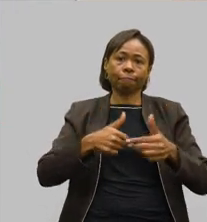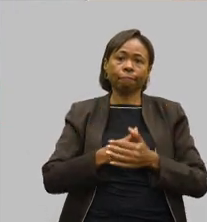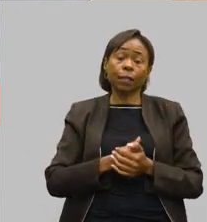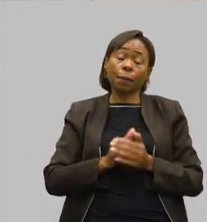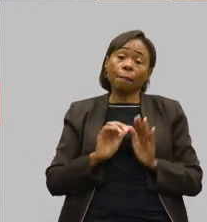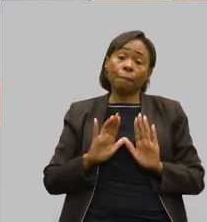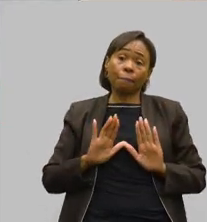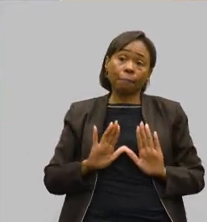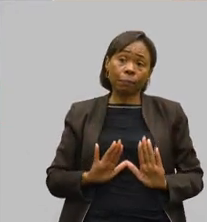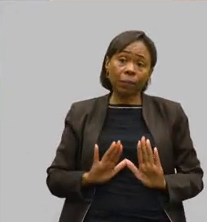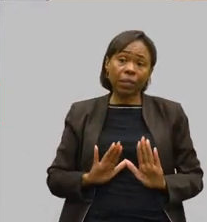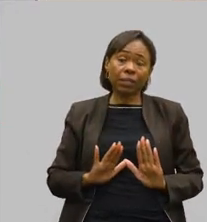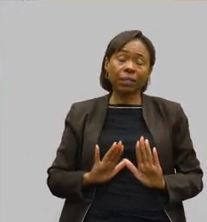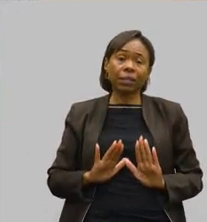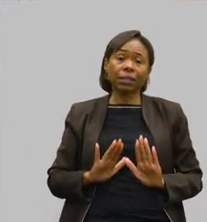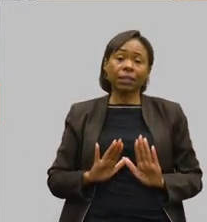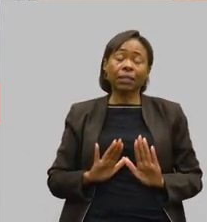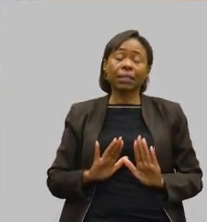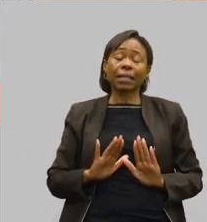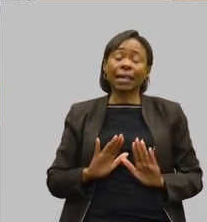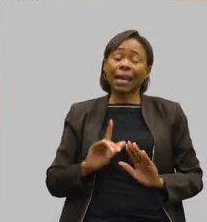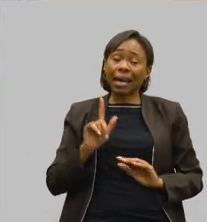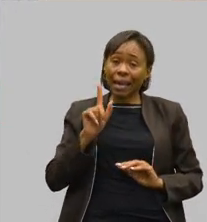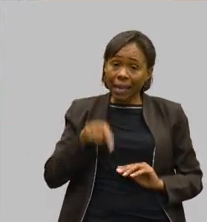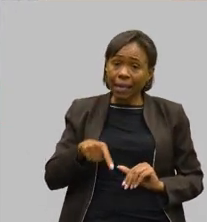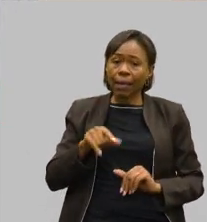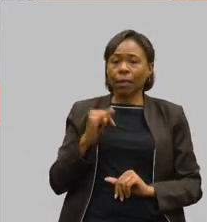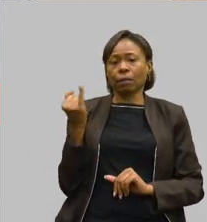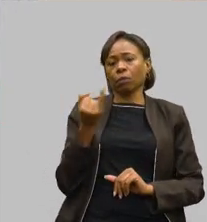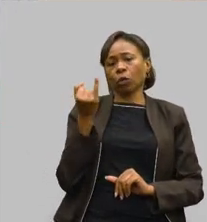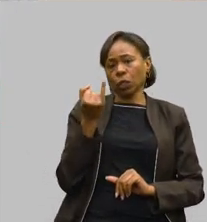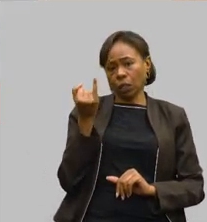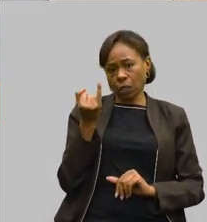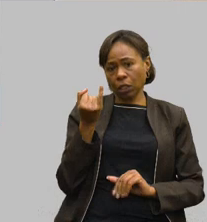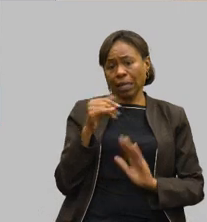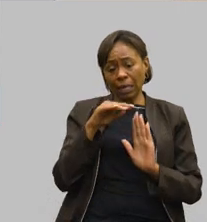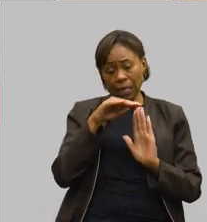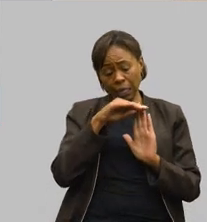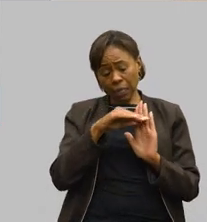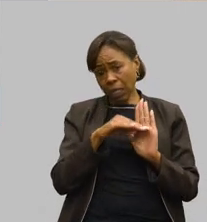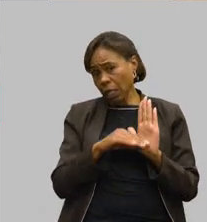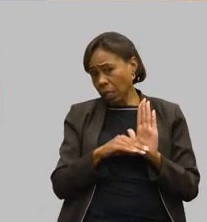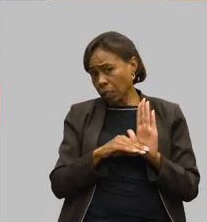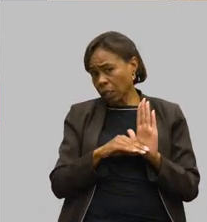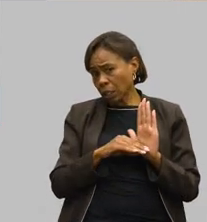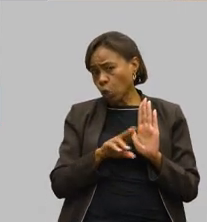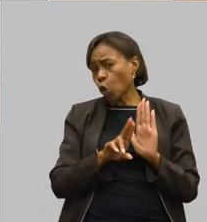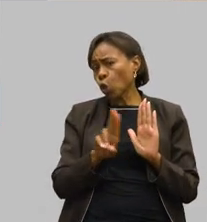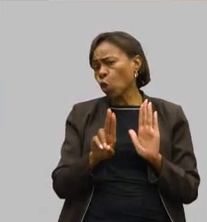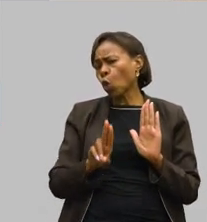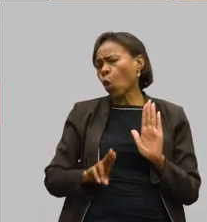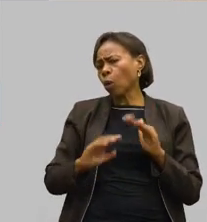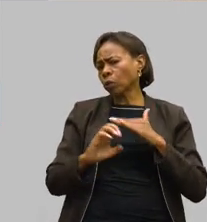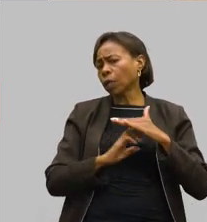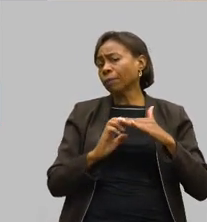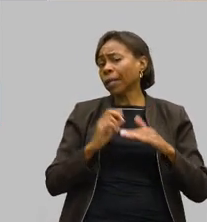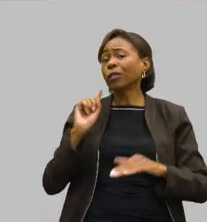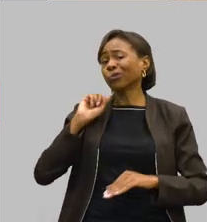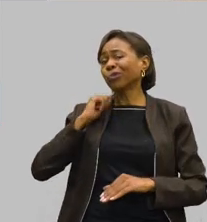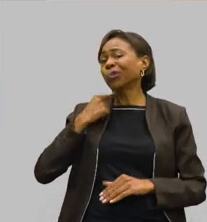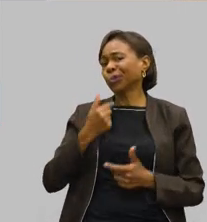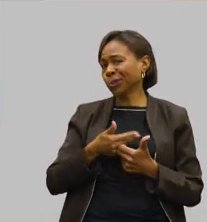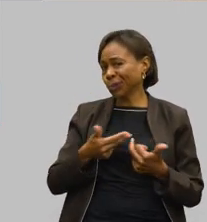mas é muito importante que essa lista seja colocada à disposição. Tivemos